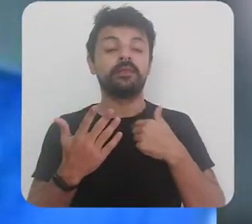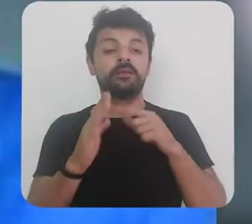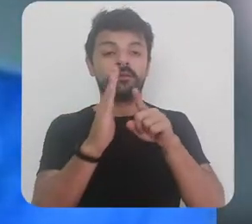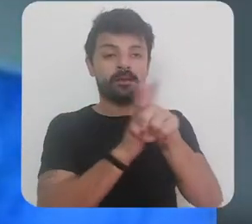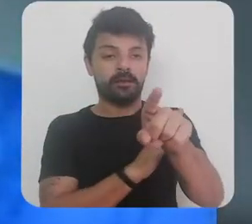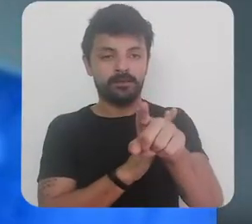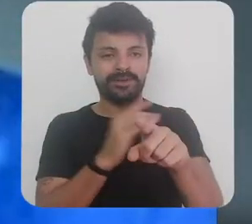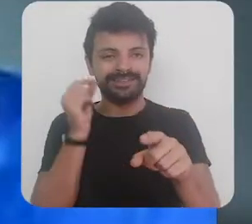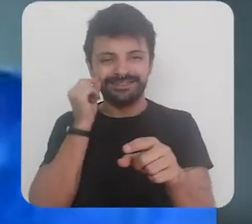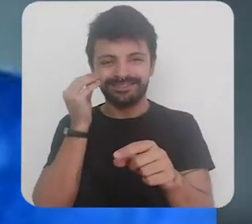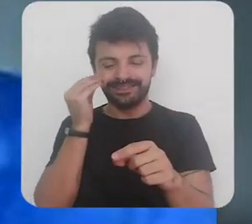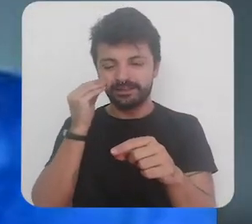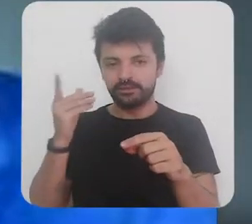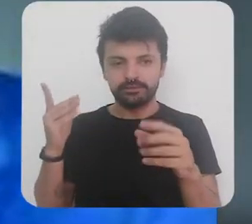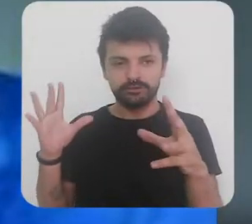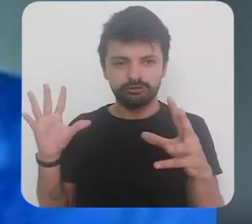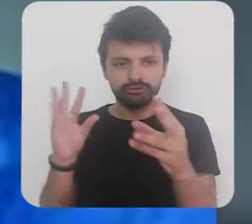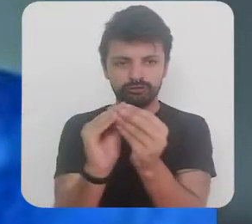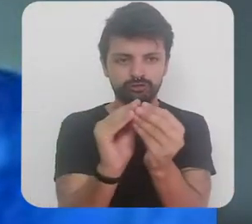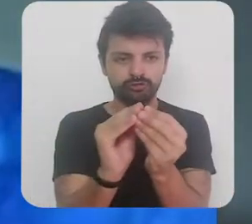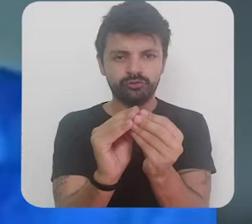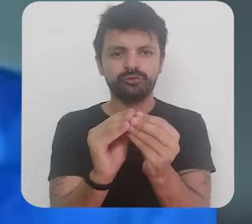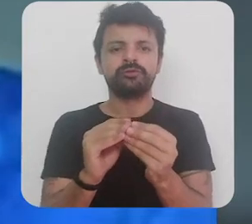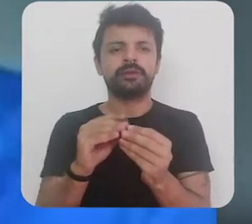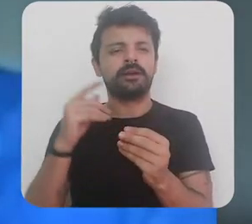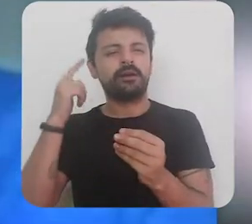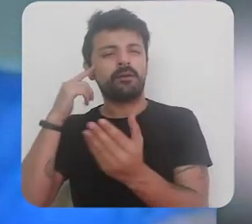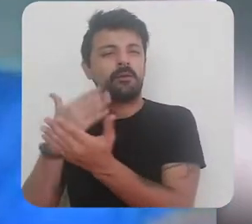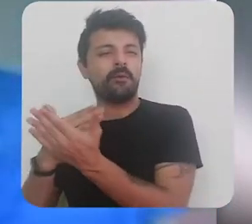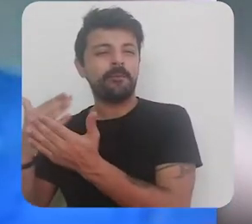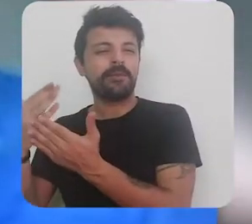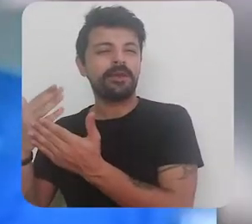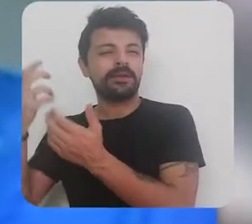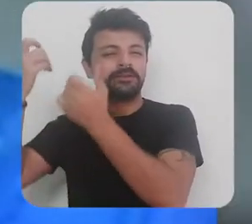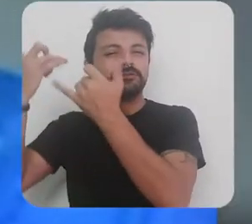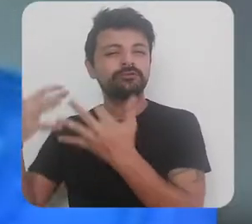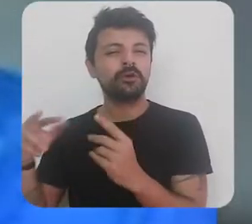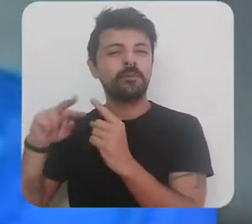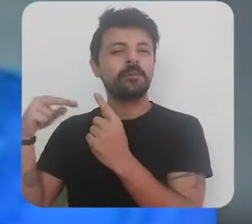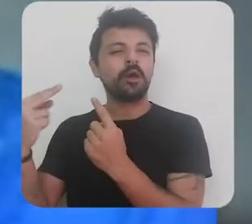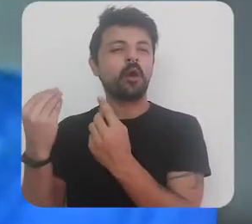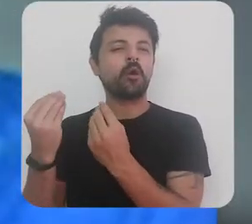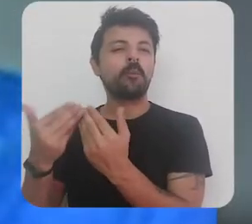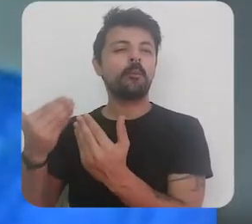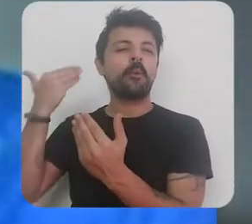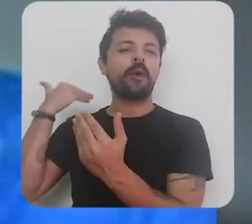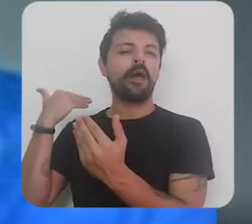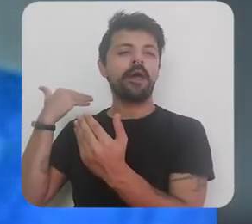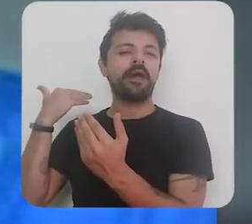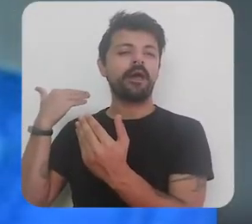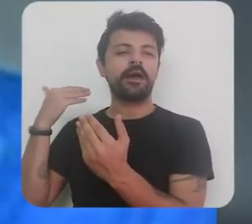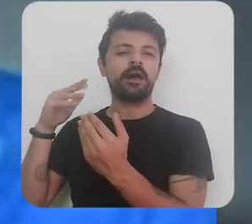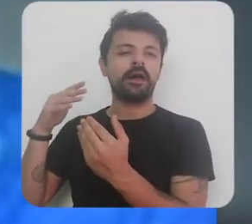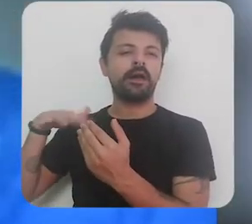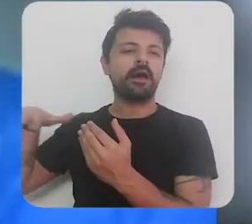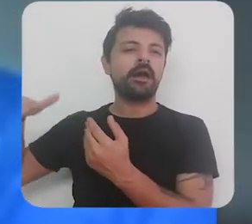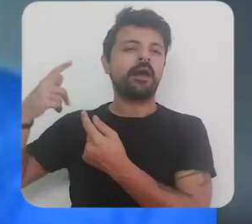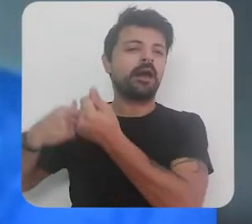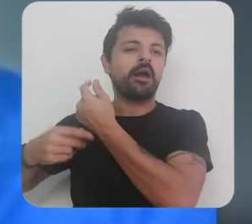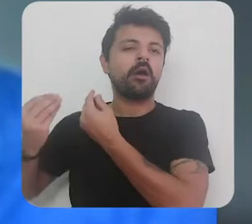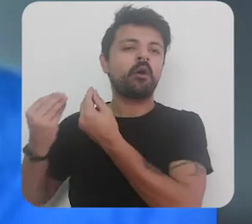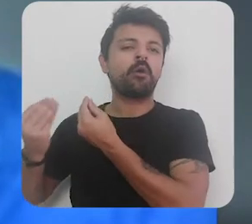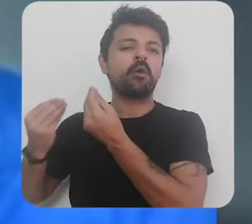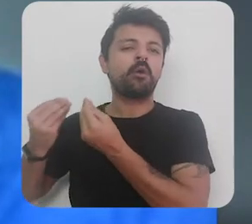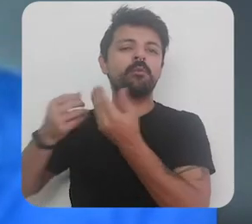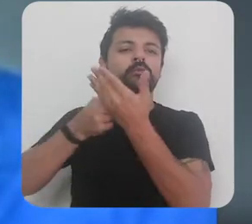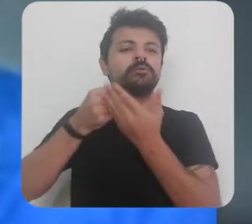queria fazer eu acho que tentando juntar no começo falando sobre essa perspectiva de como é que era esse lado da